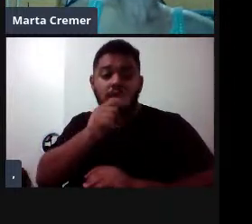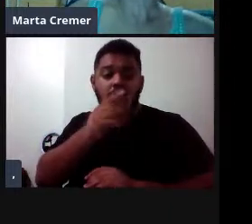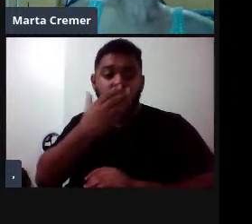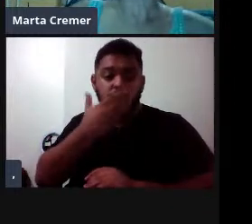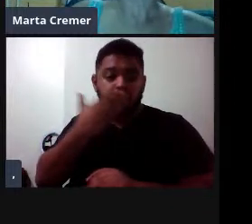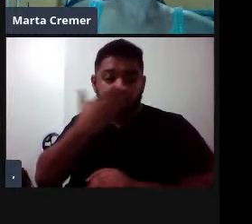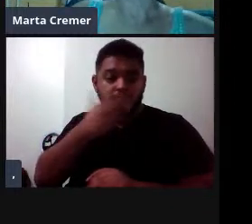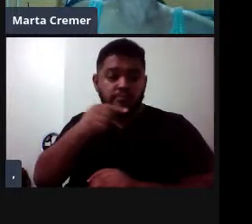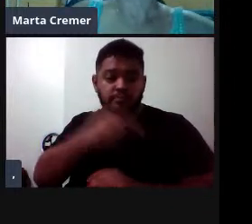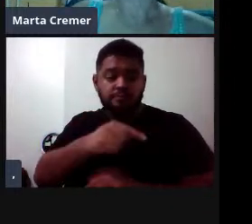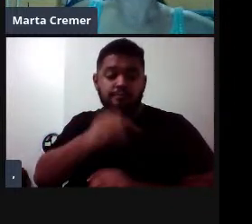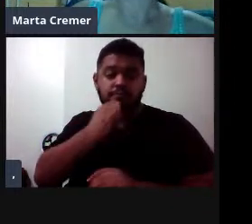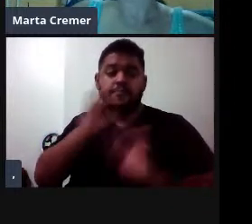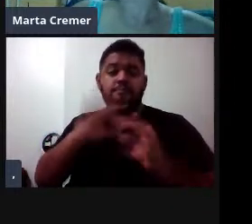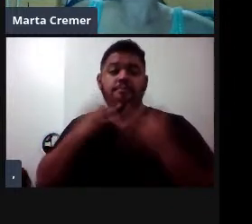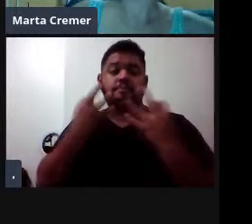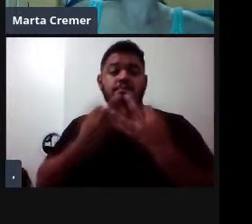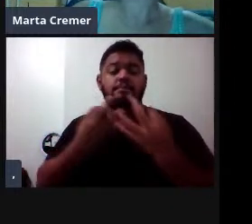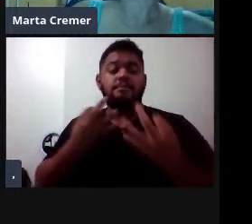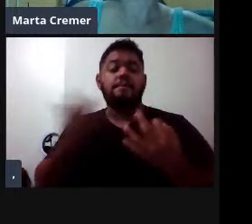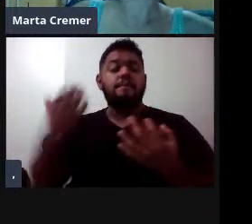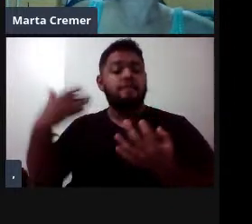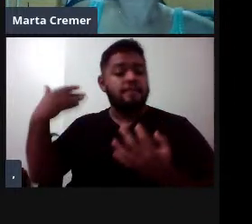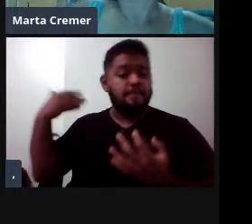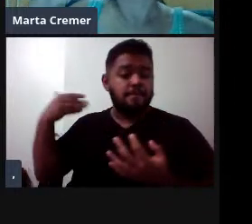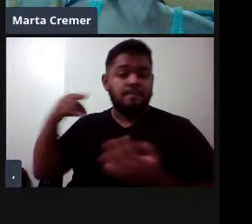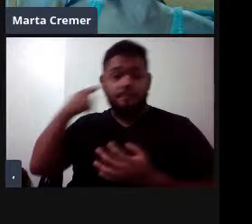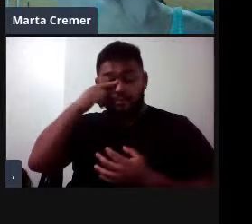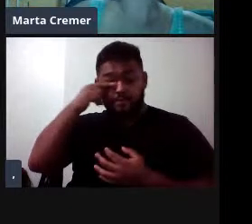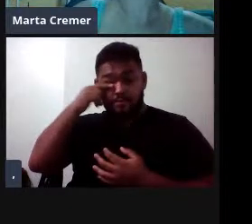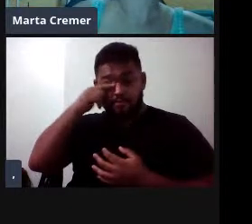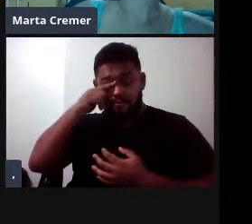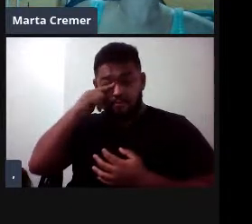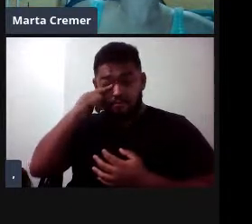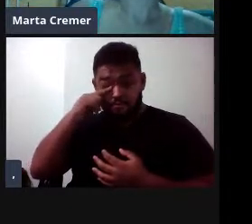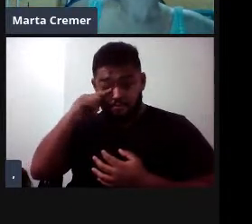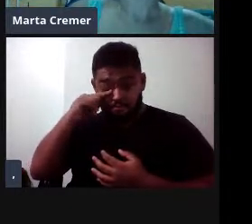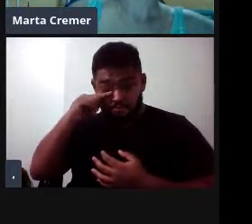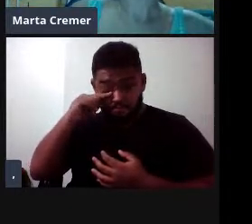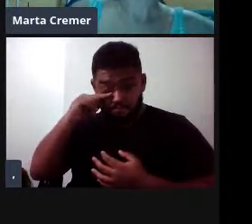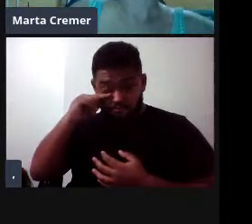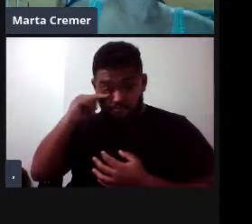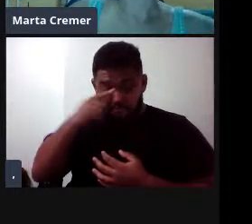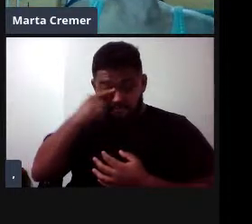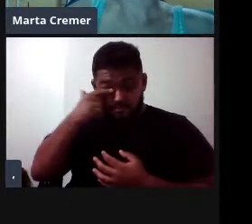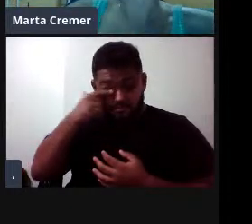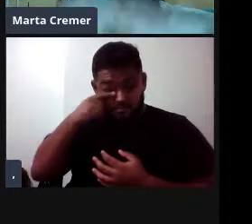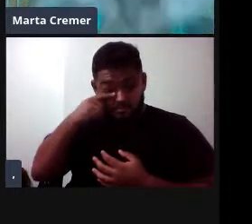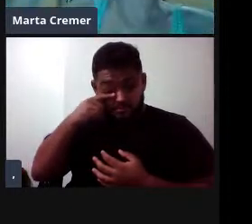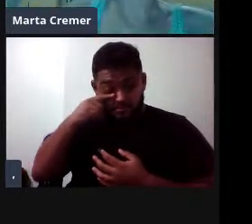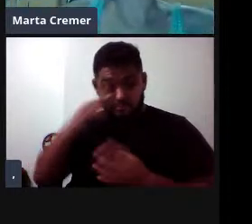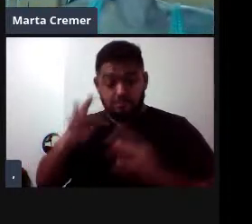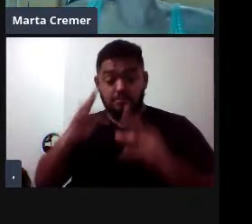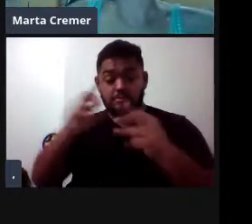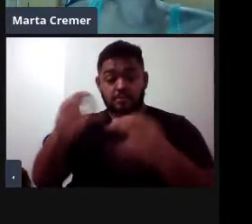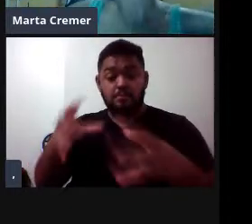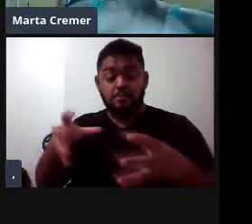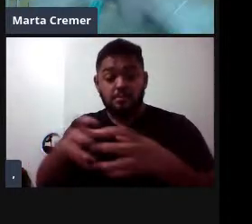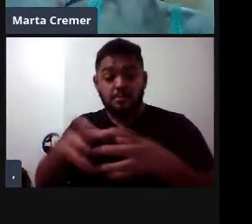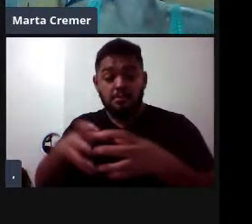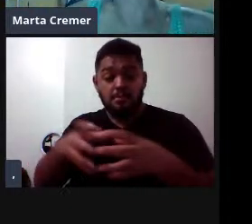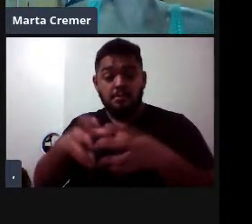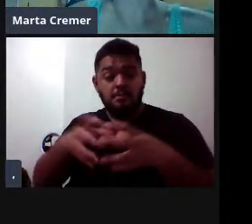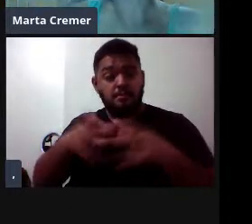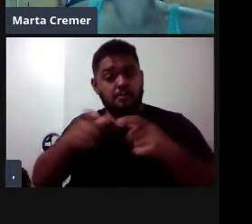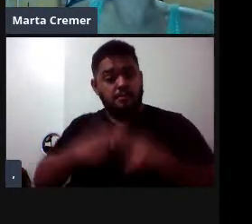essas famílias todas, até alguns anos atrás, mais de 10 anos, né, eles eram todos agrupados num grande grupo, né, os